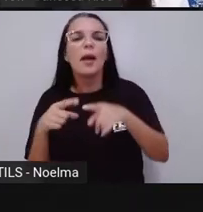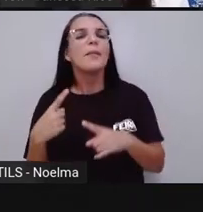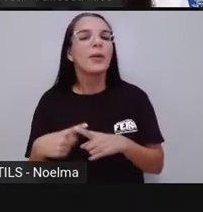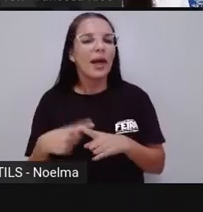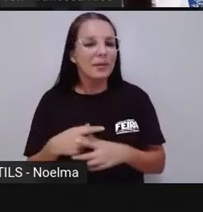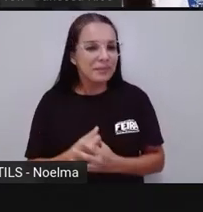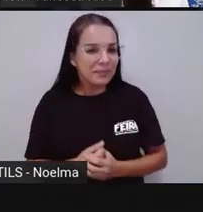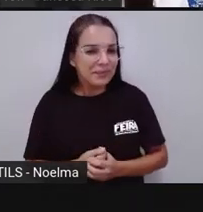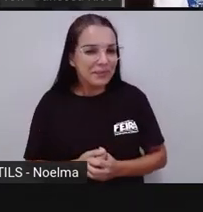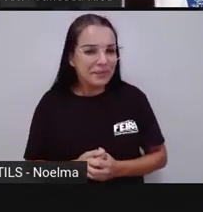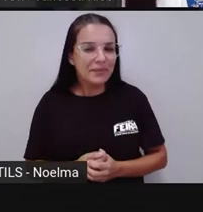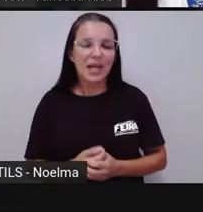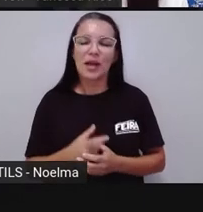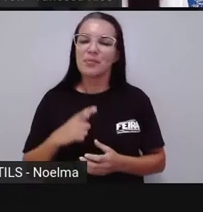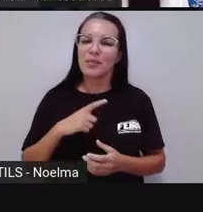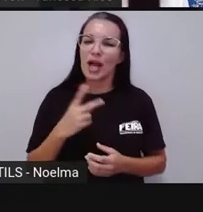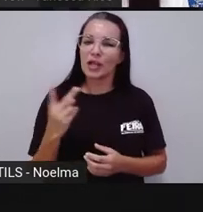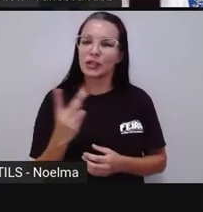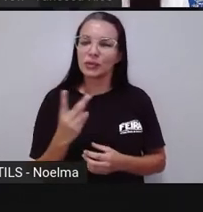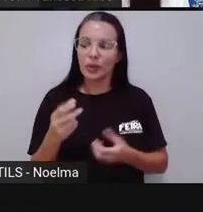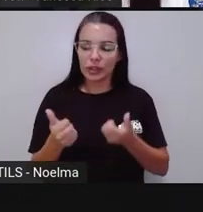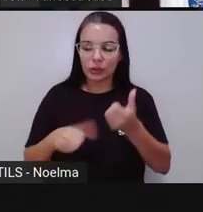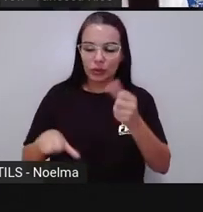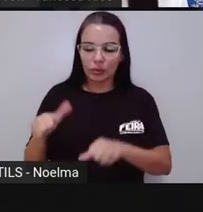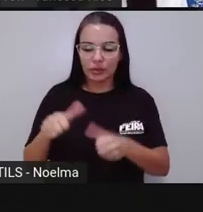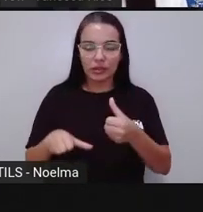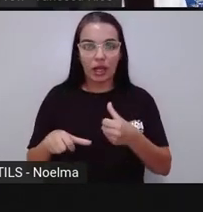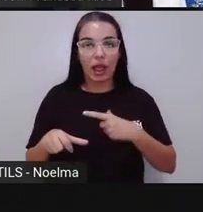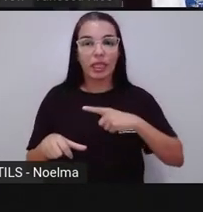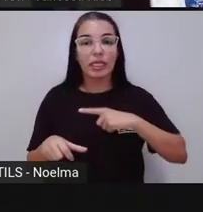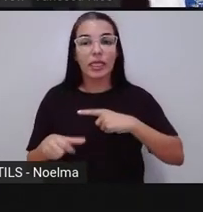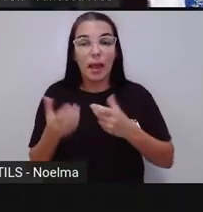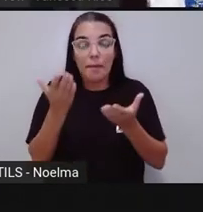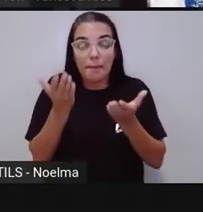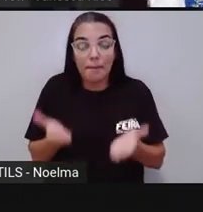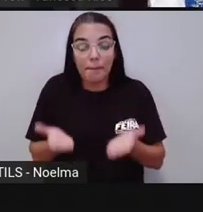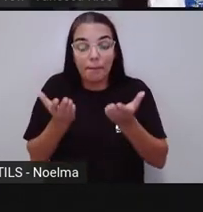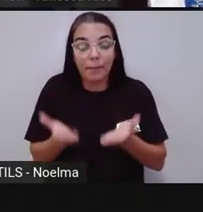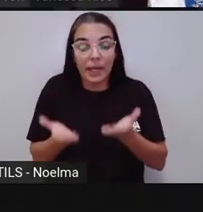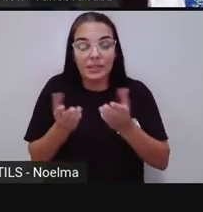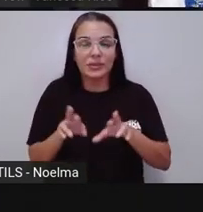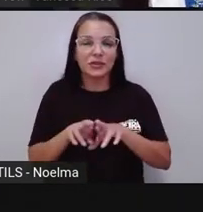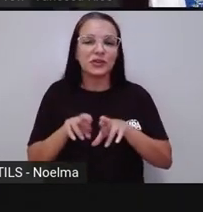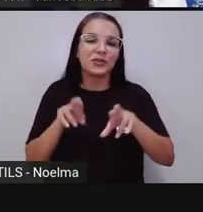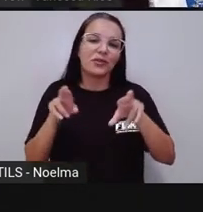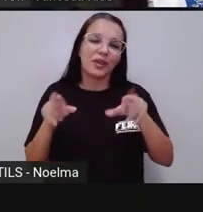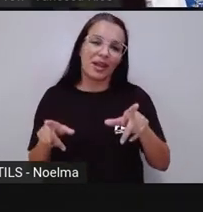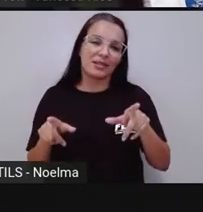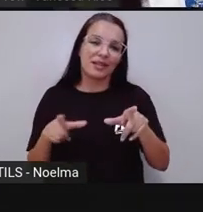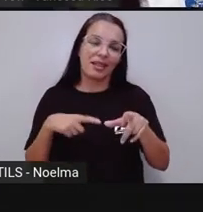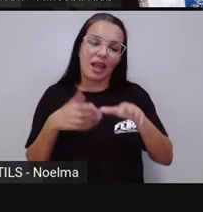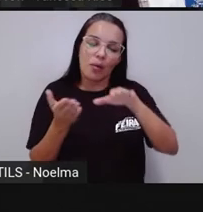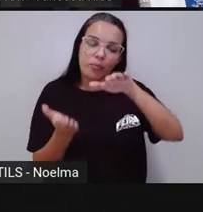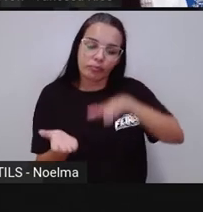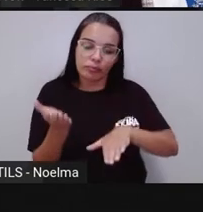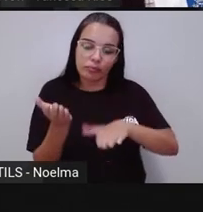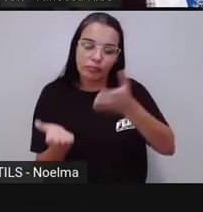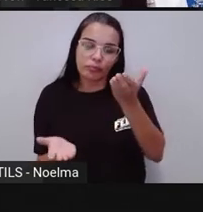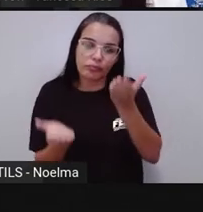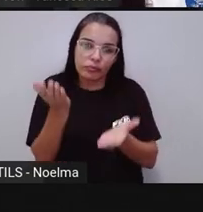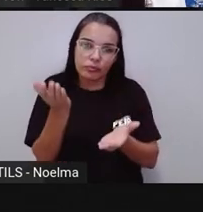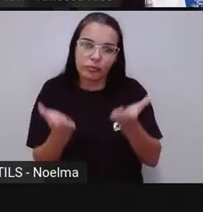porque essas duas substâncias possuem densidades diferentes, né? Entre outras